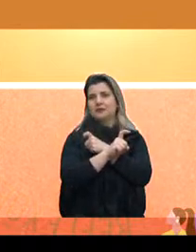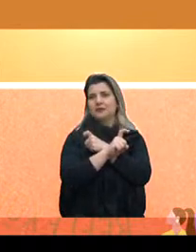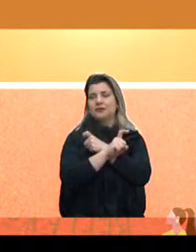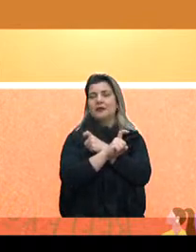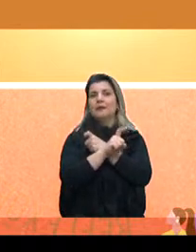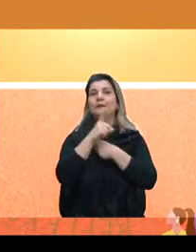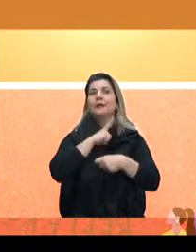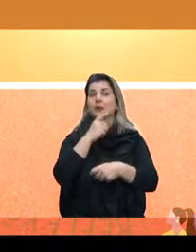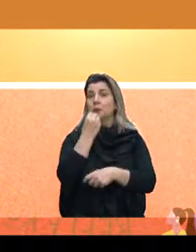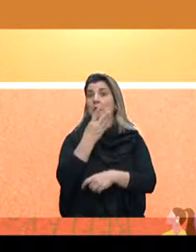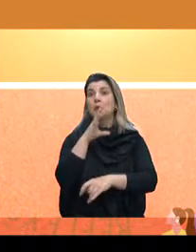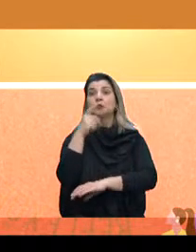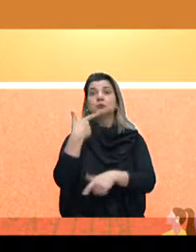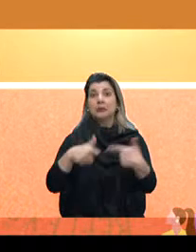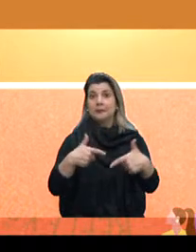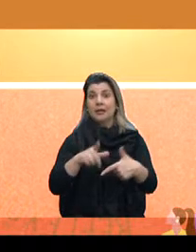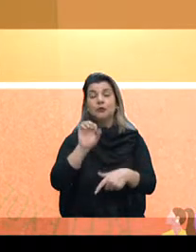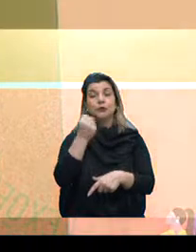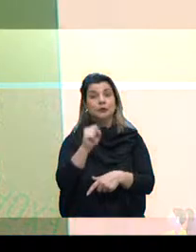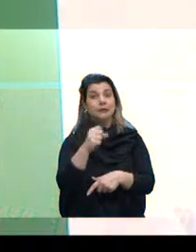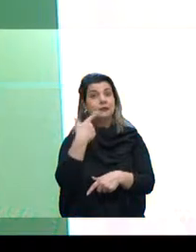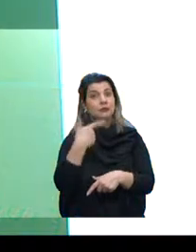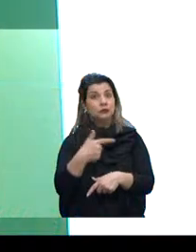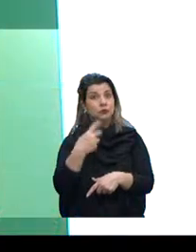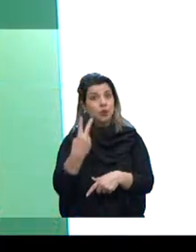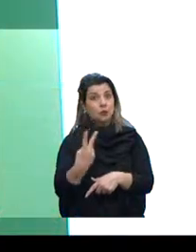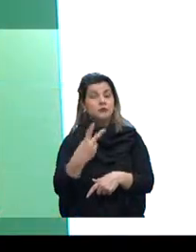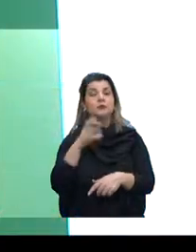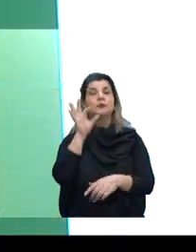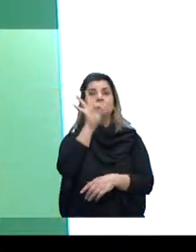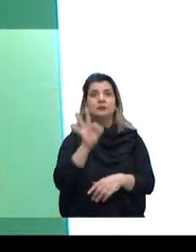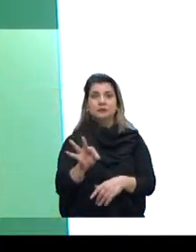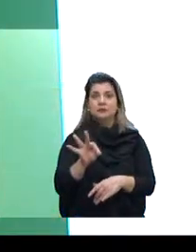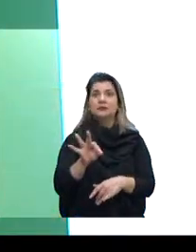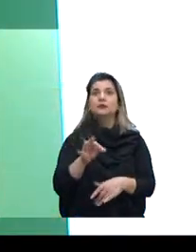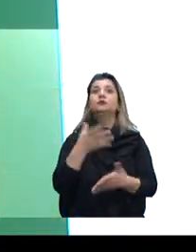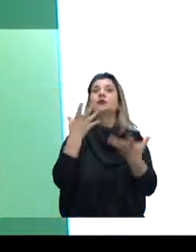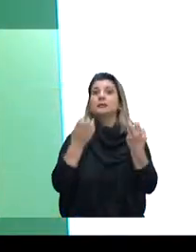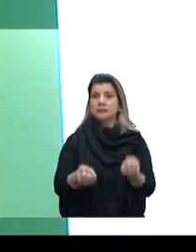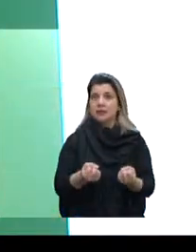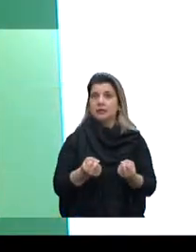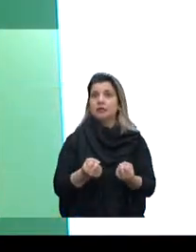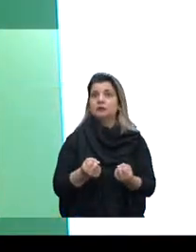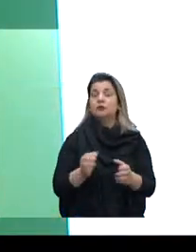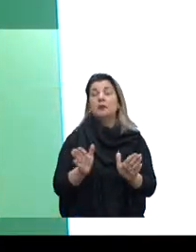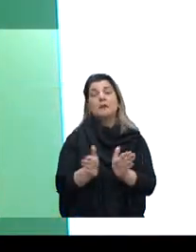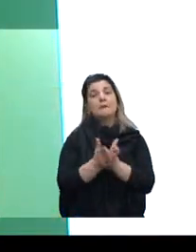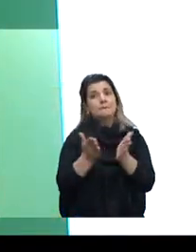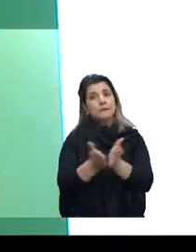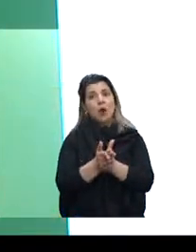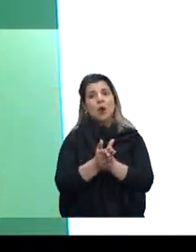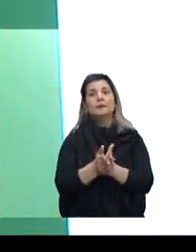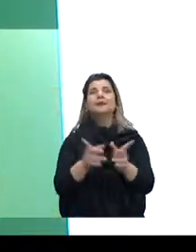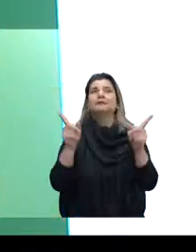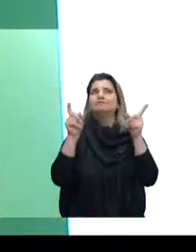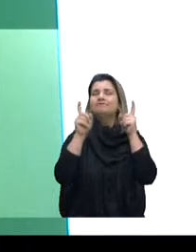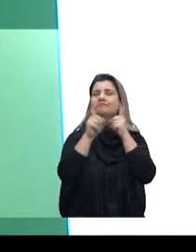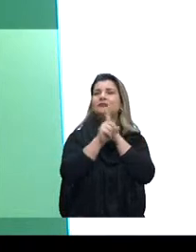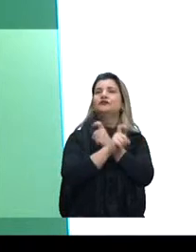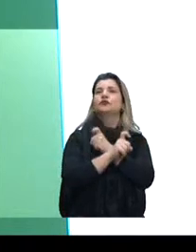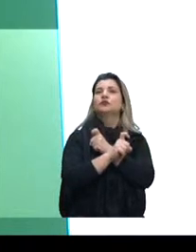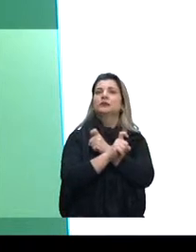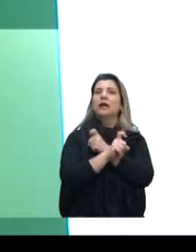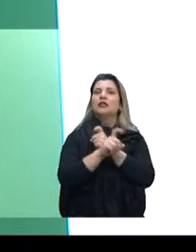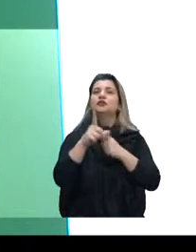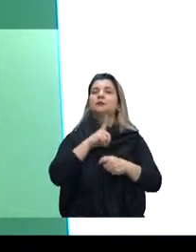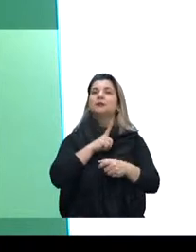E 82% concordam que, quanto mais pobre, maior é a dificuldade para ter uma boa escolaridade. Claro que aqui, o que